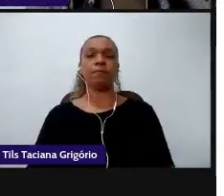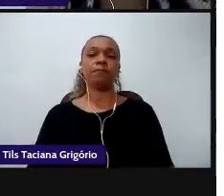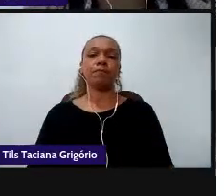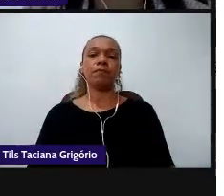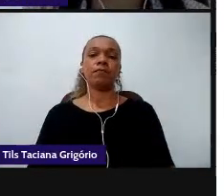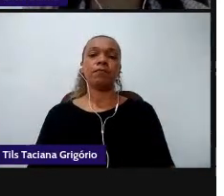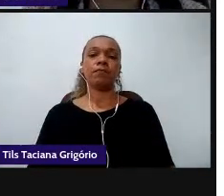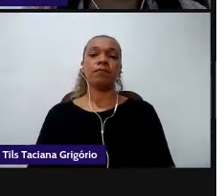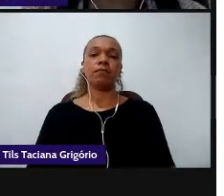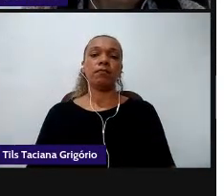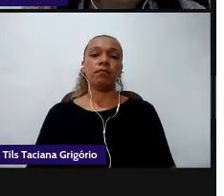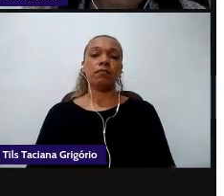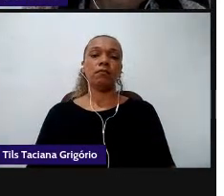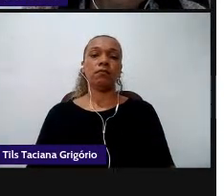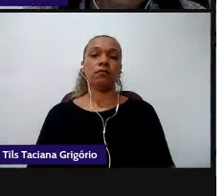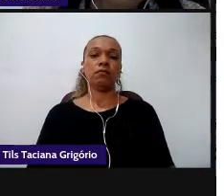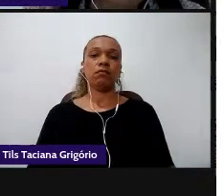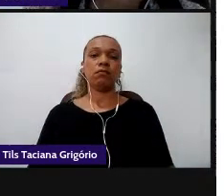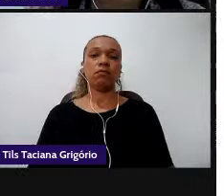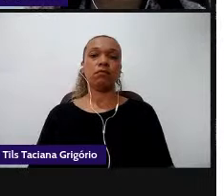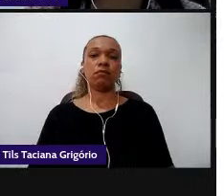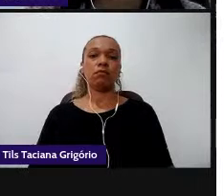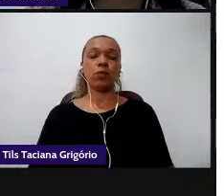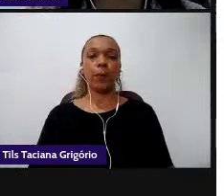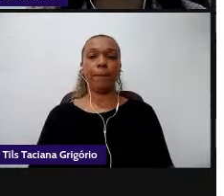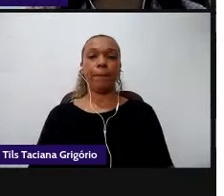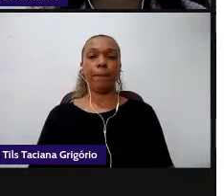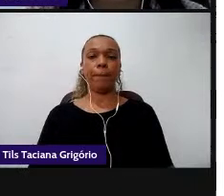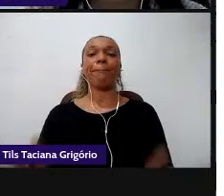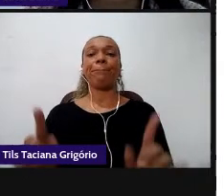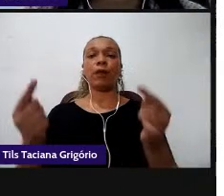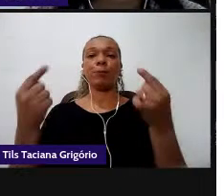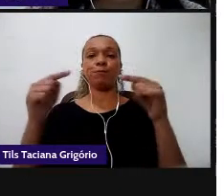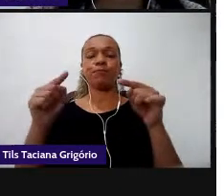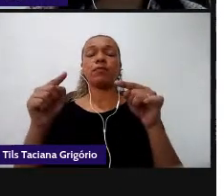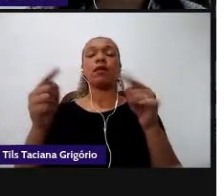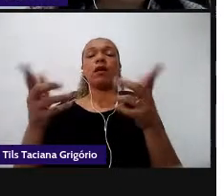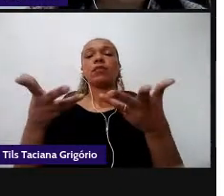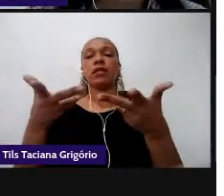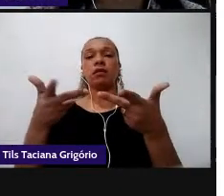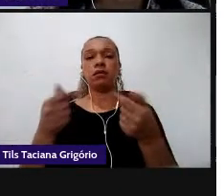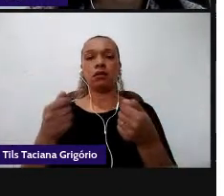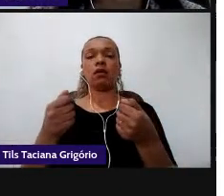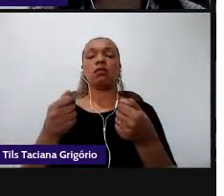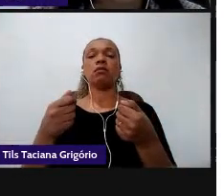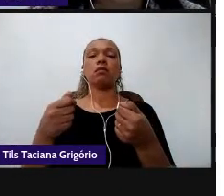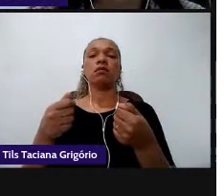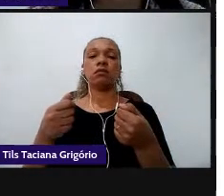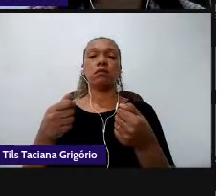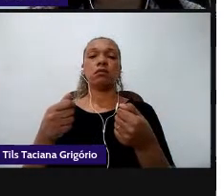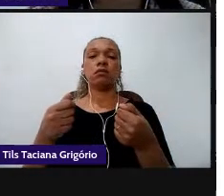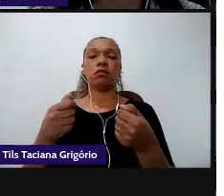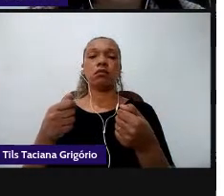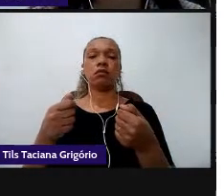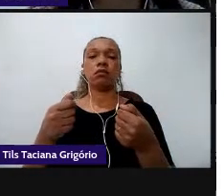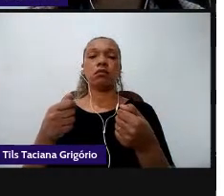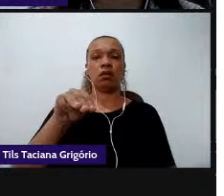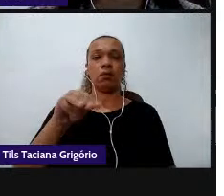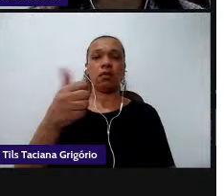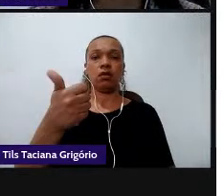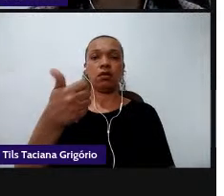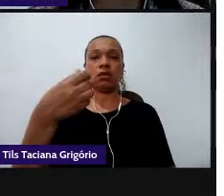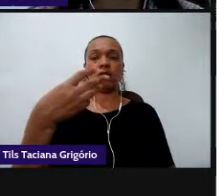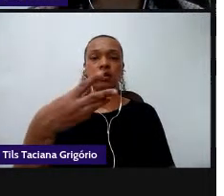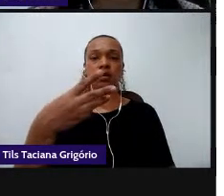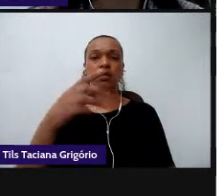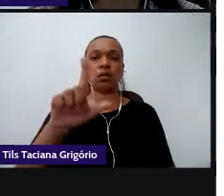o próximo as próximas habilidades que nós elencamos foi a M13 LP34 né